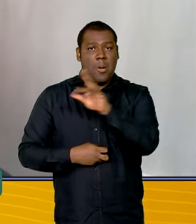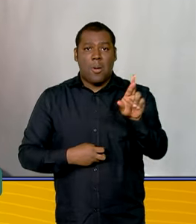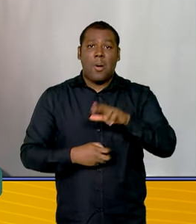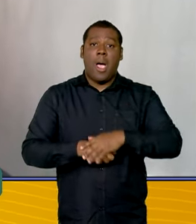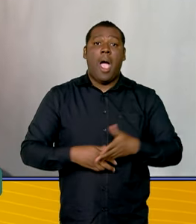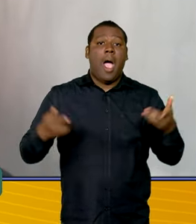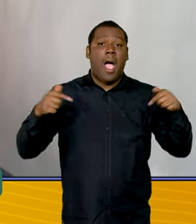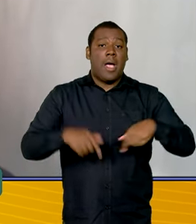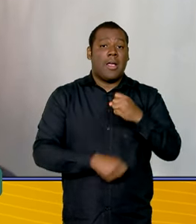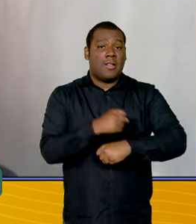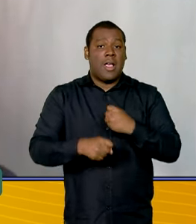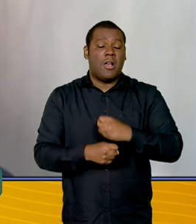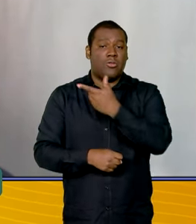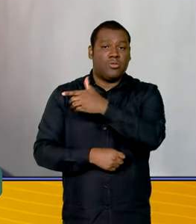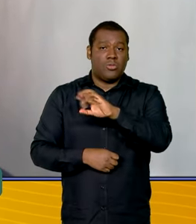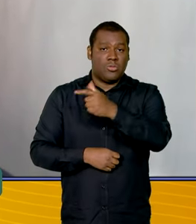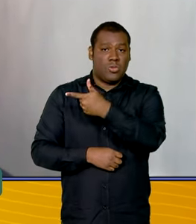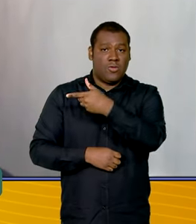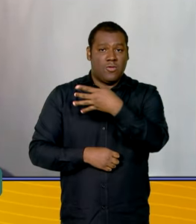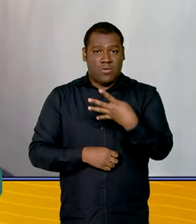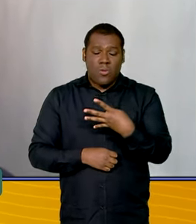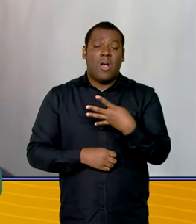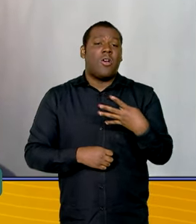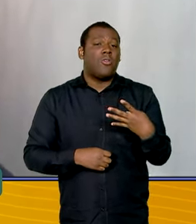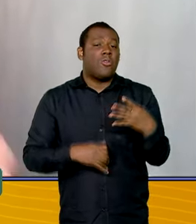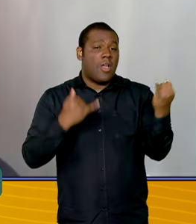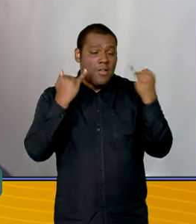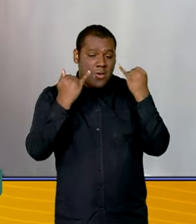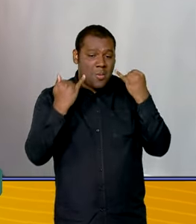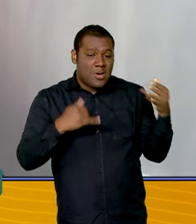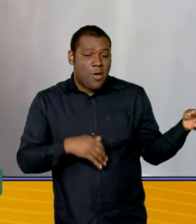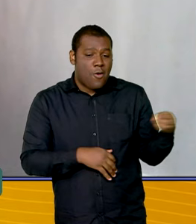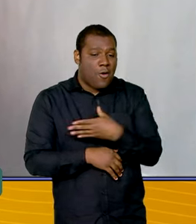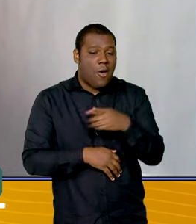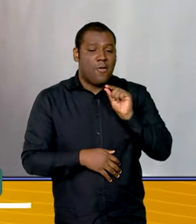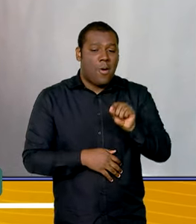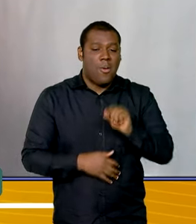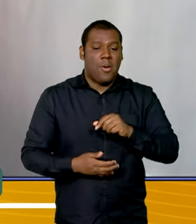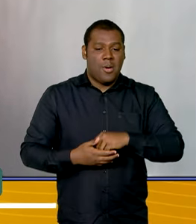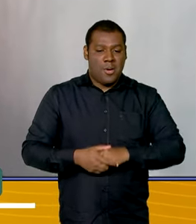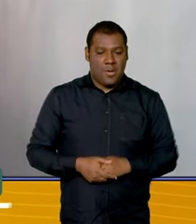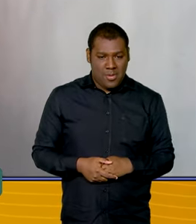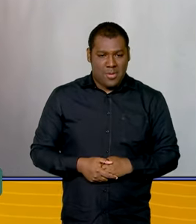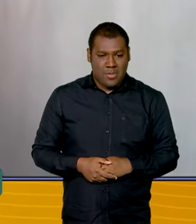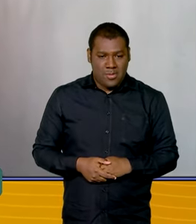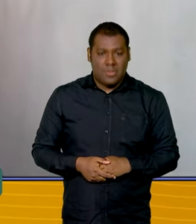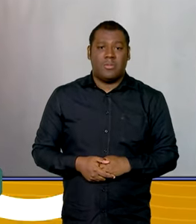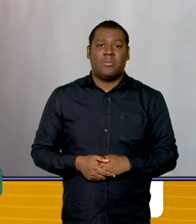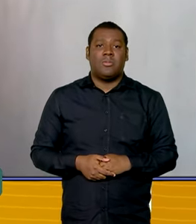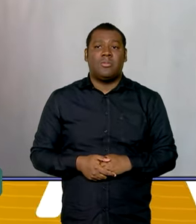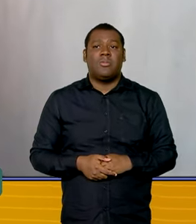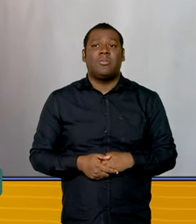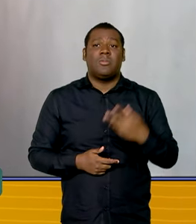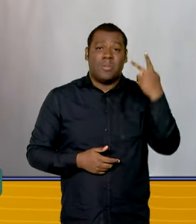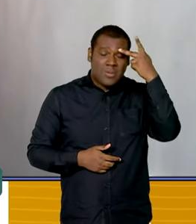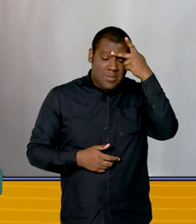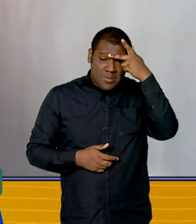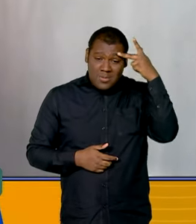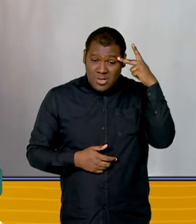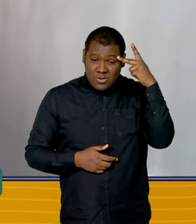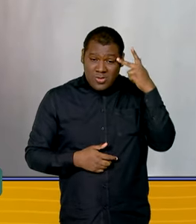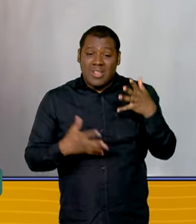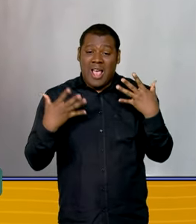que o número de declarações pré-preenchidas, que é aquela que já vem pronta, o contribuinte basicamente confirmar,